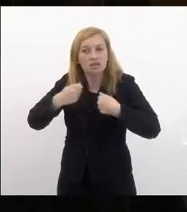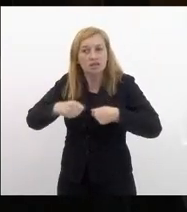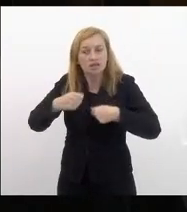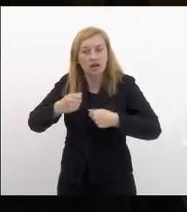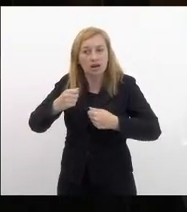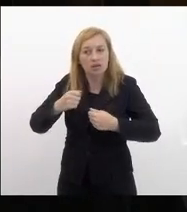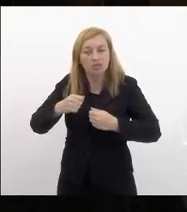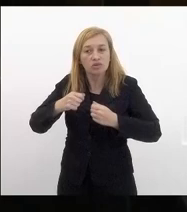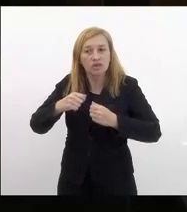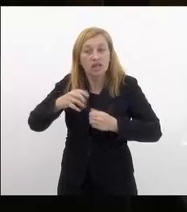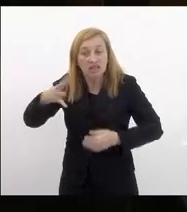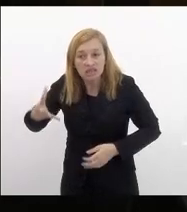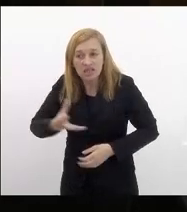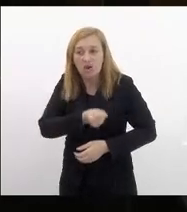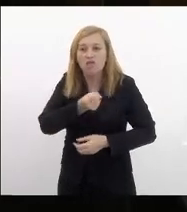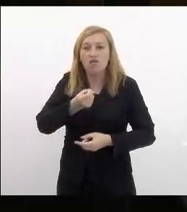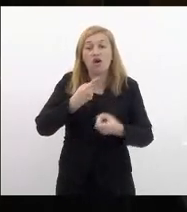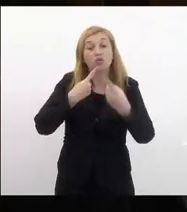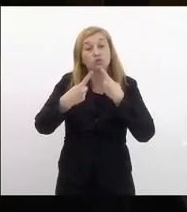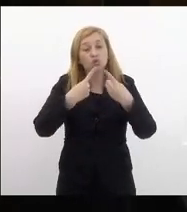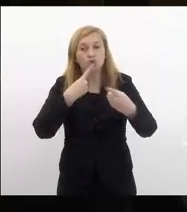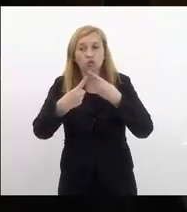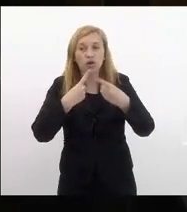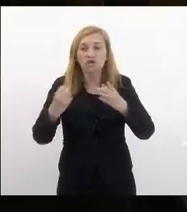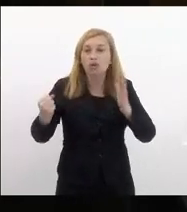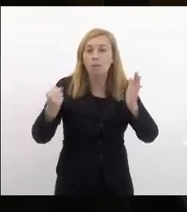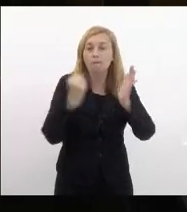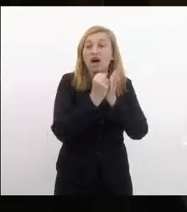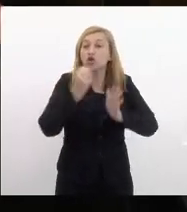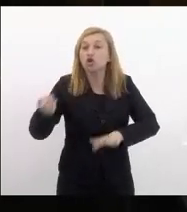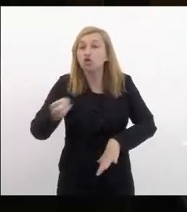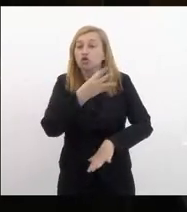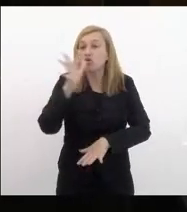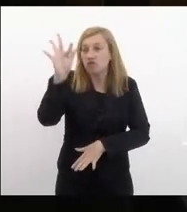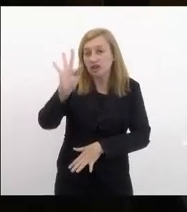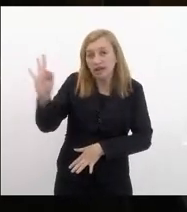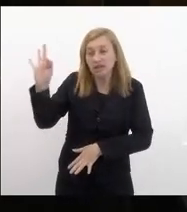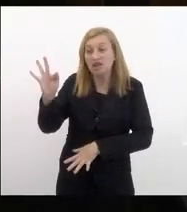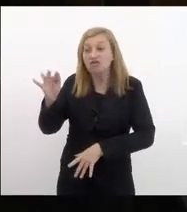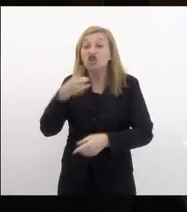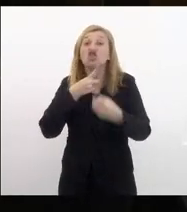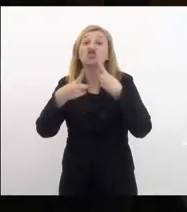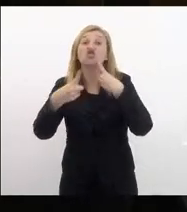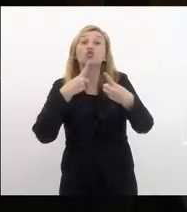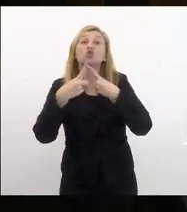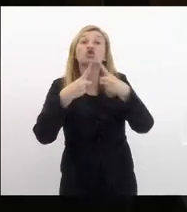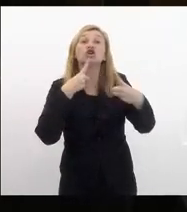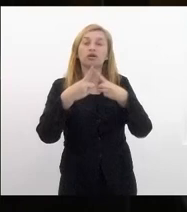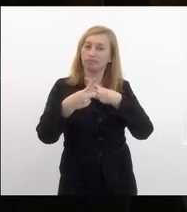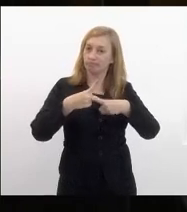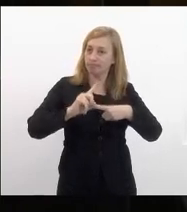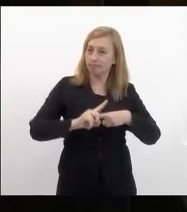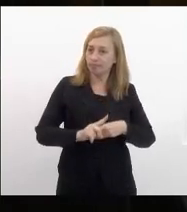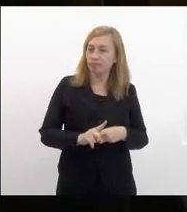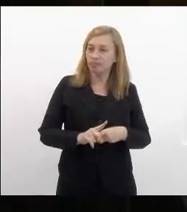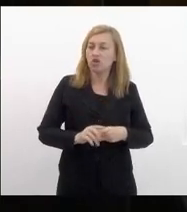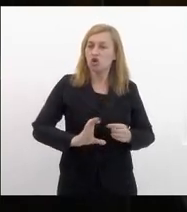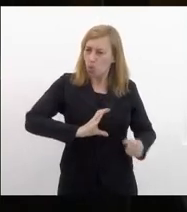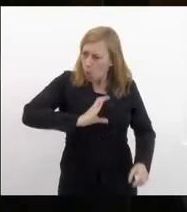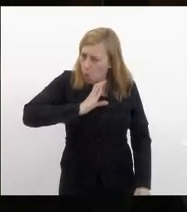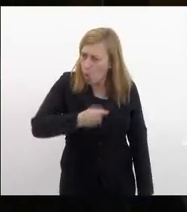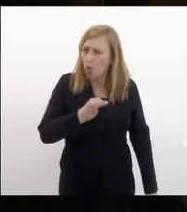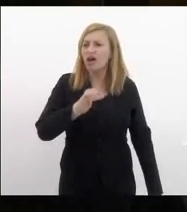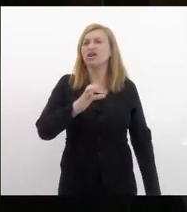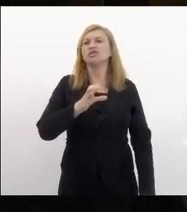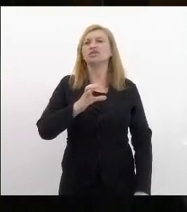realmente o debate para fazer um novo pacto federativo e discutir com coragem